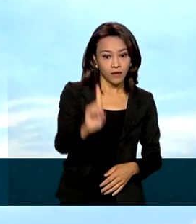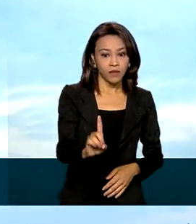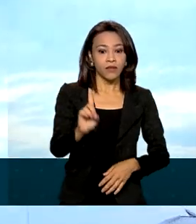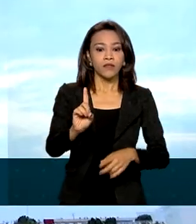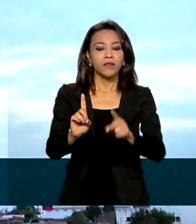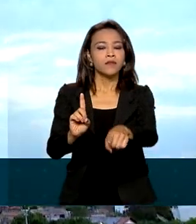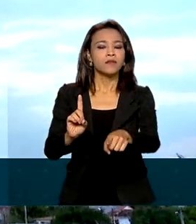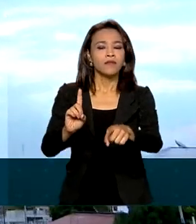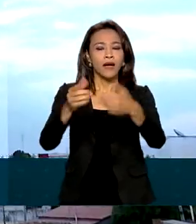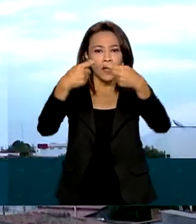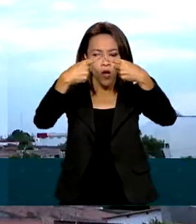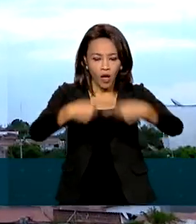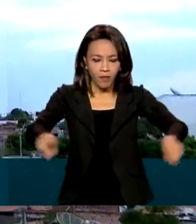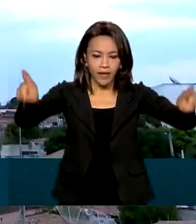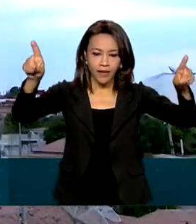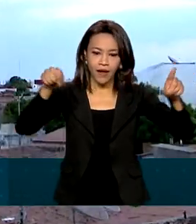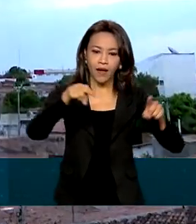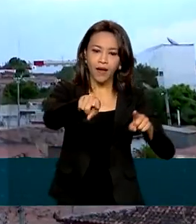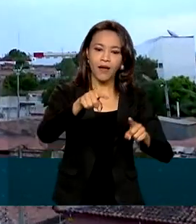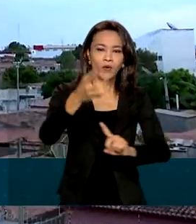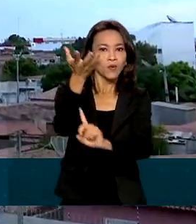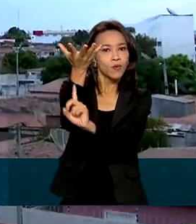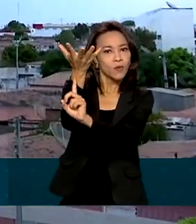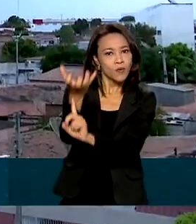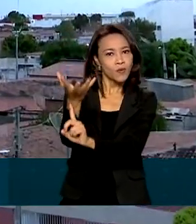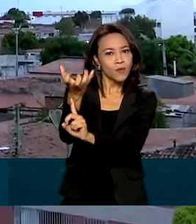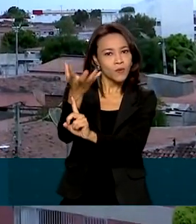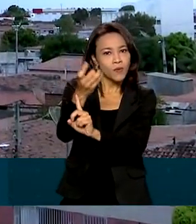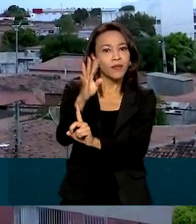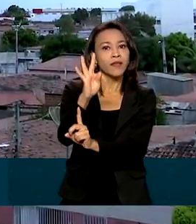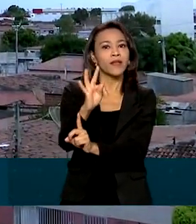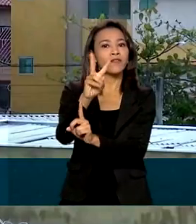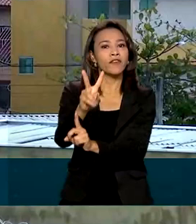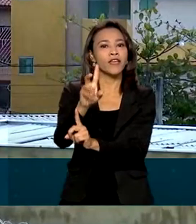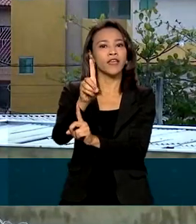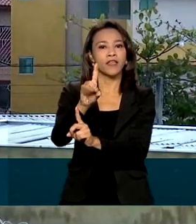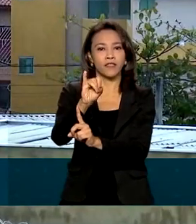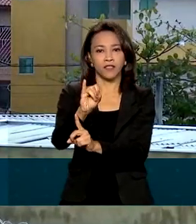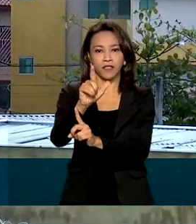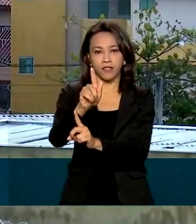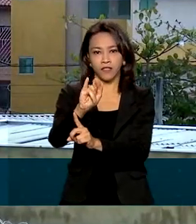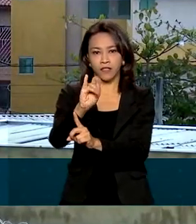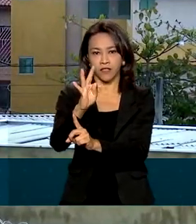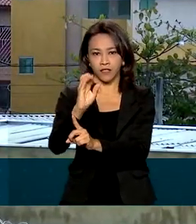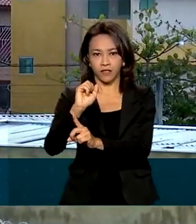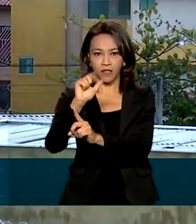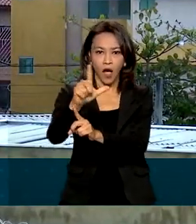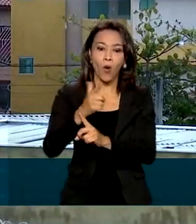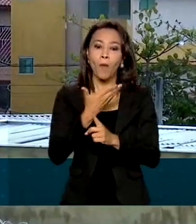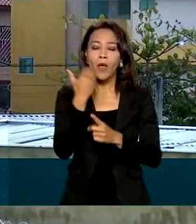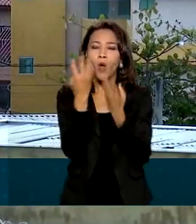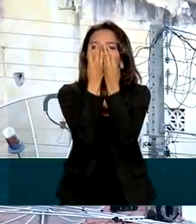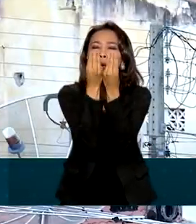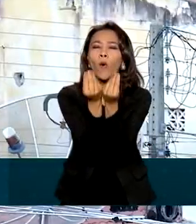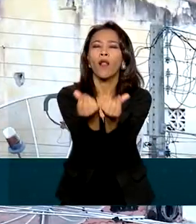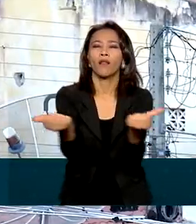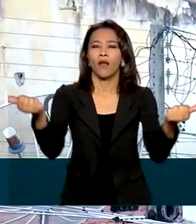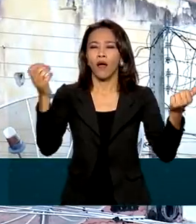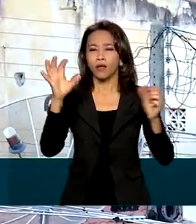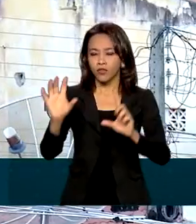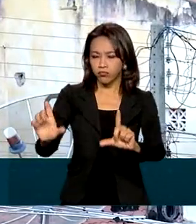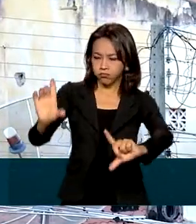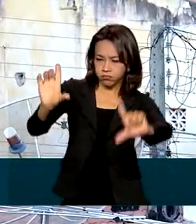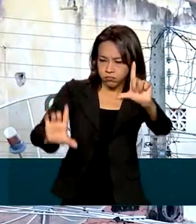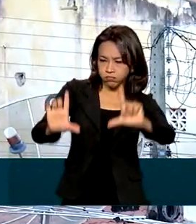fará a liberação oficial do sinal da TV digital para toda essa região, possibilitando maior qualidade de imagem e